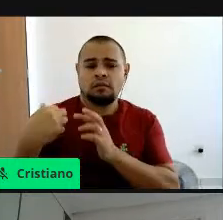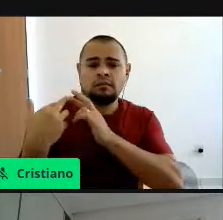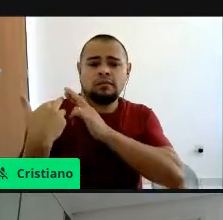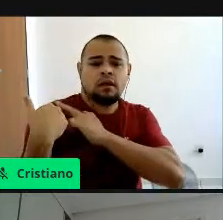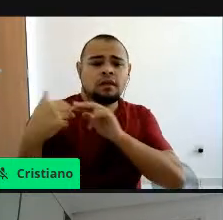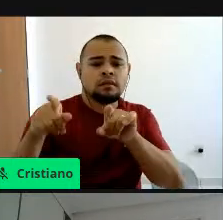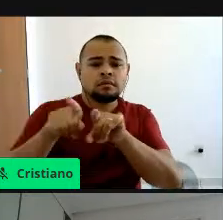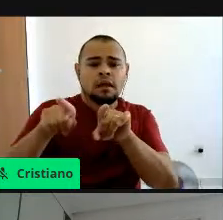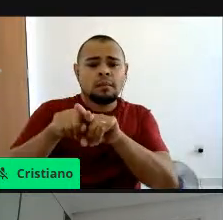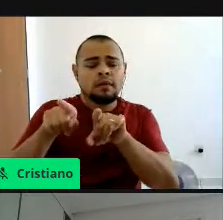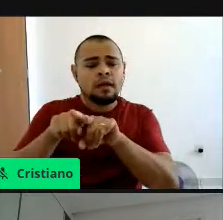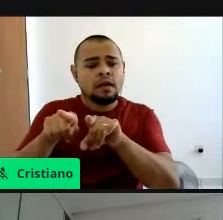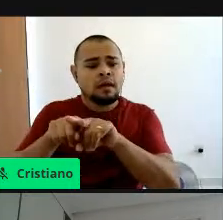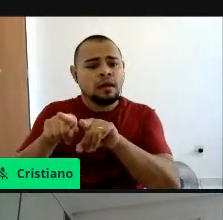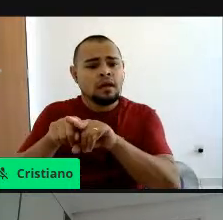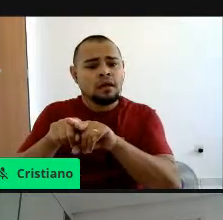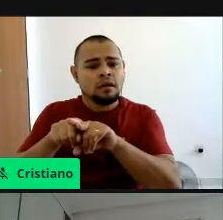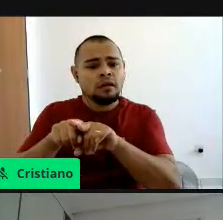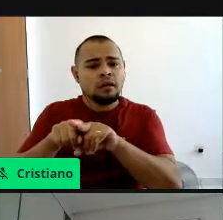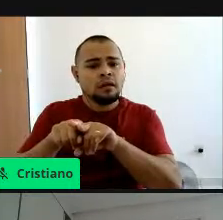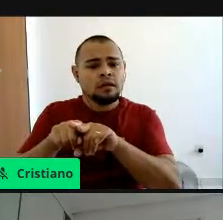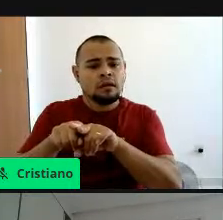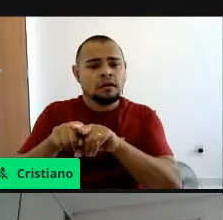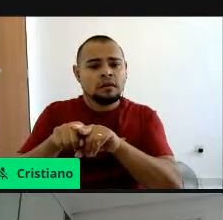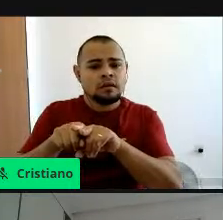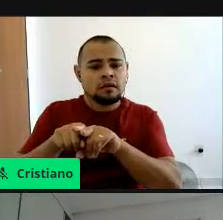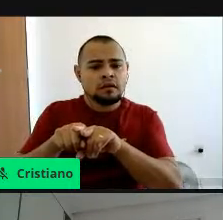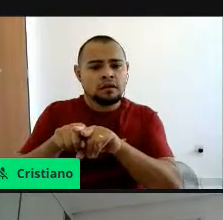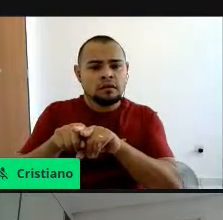responsabilidade de